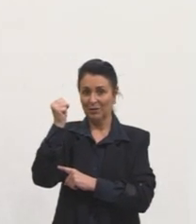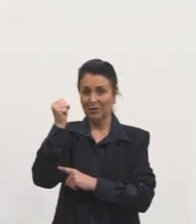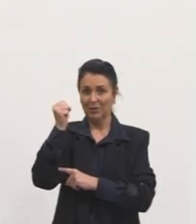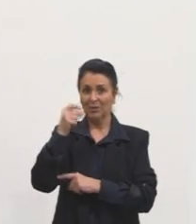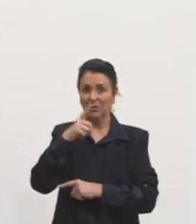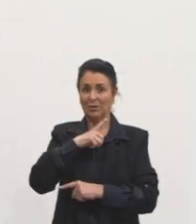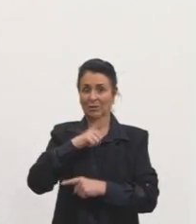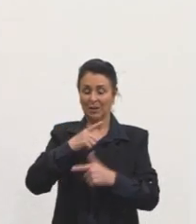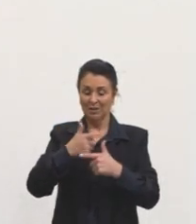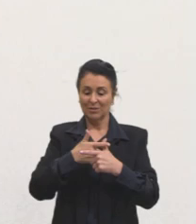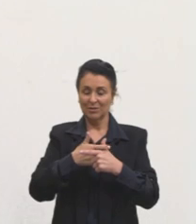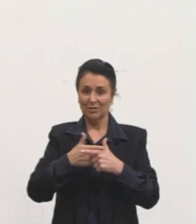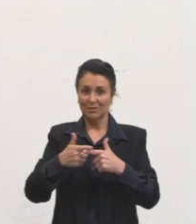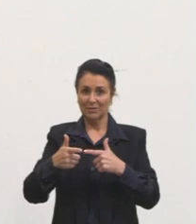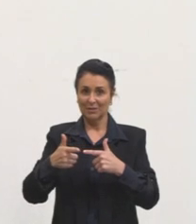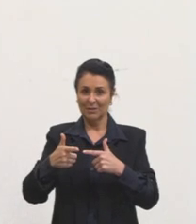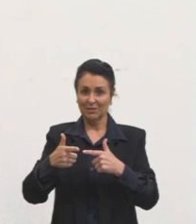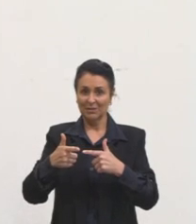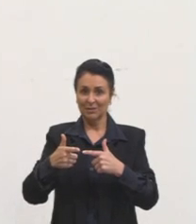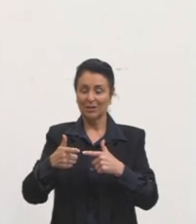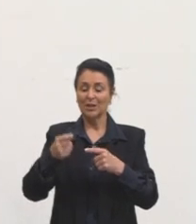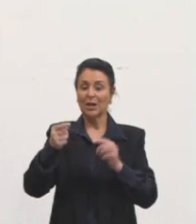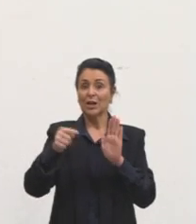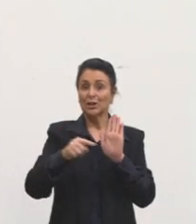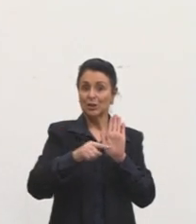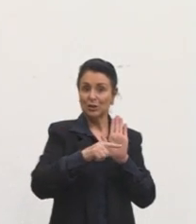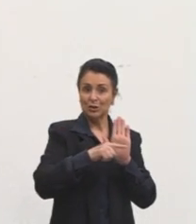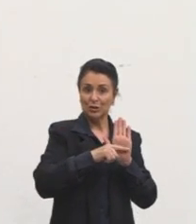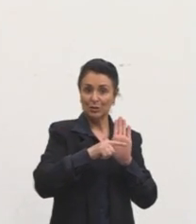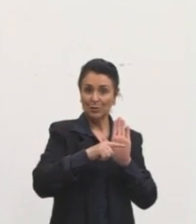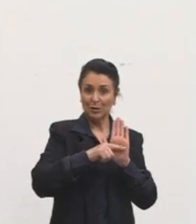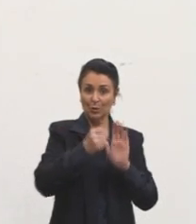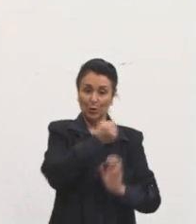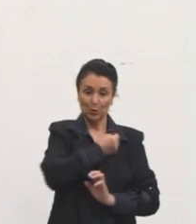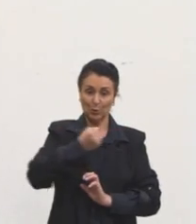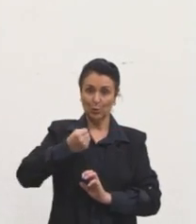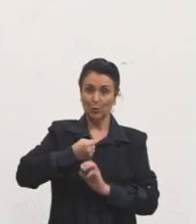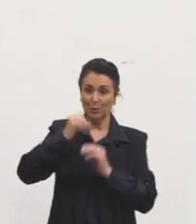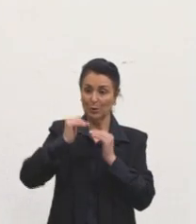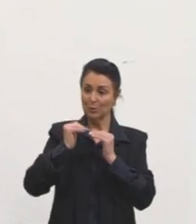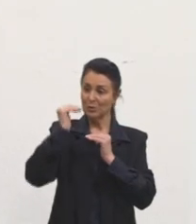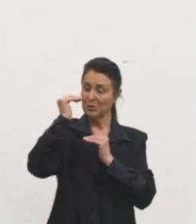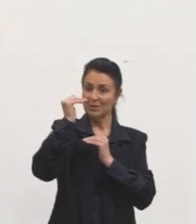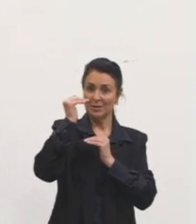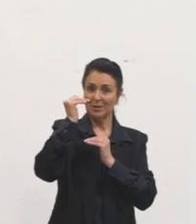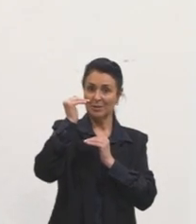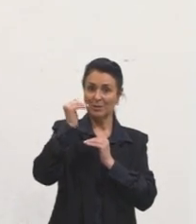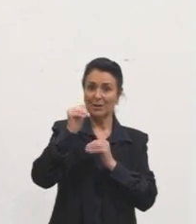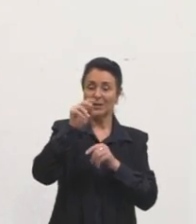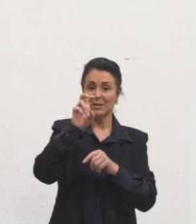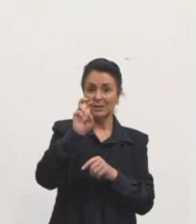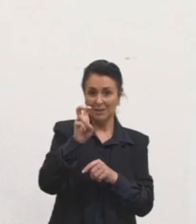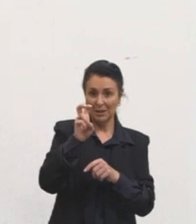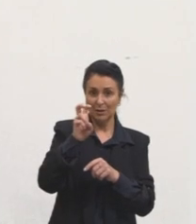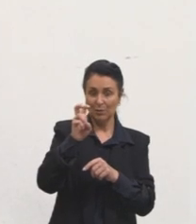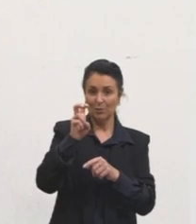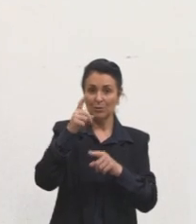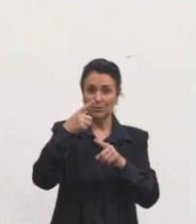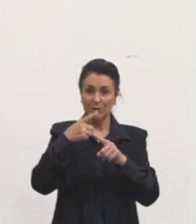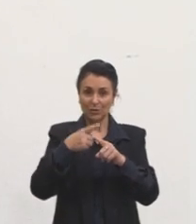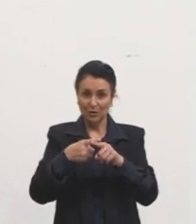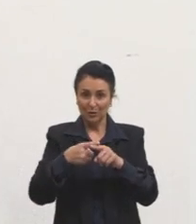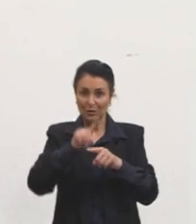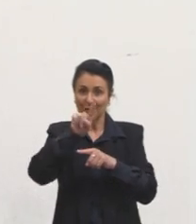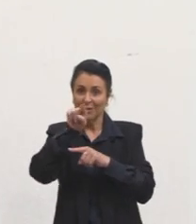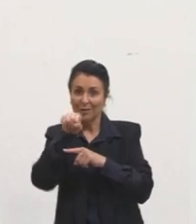a gente tem divisão, a gente diminui os expoentes. 5 dividido por 3 vai ser uma dízima periódica, tá?